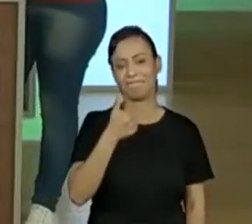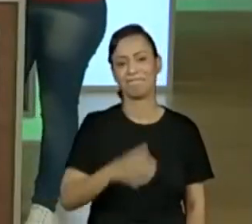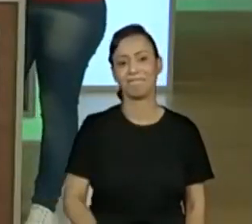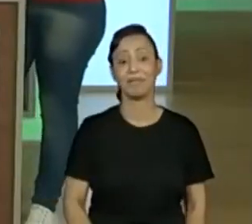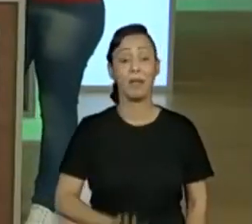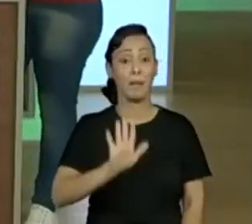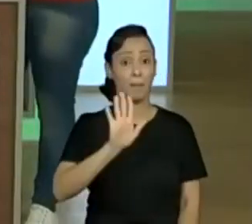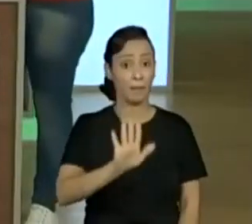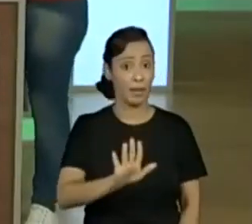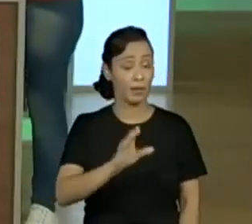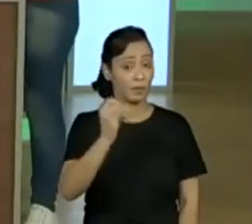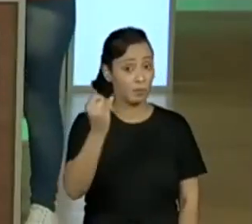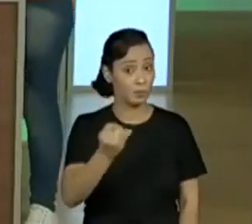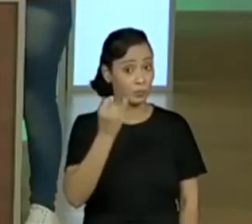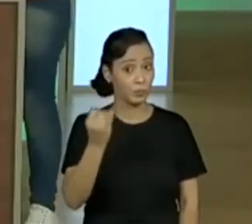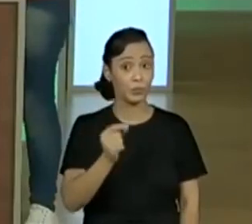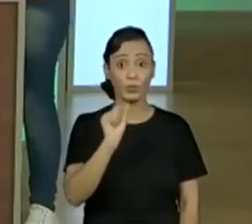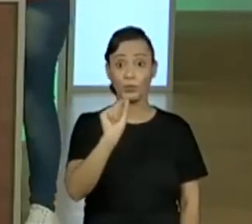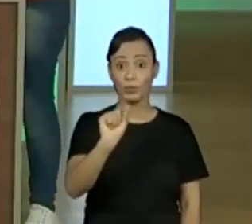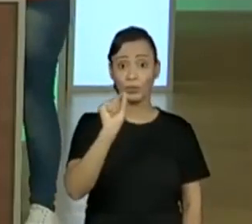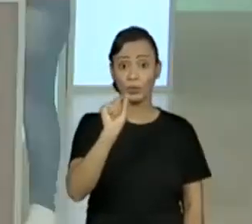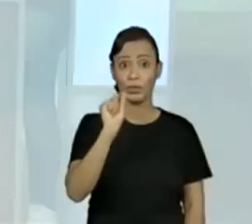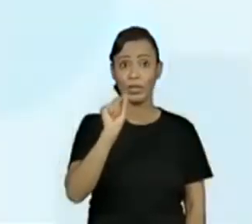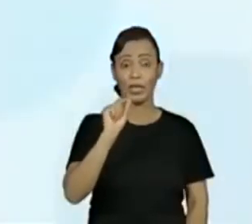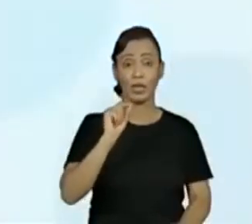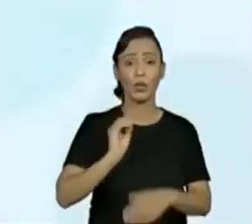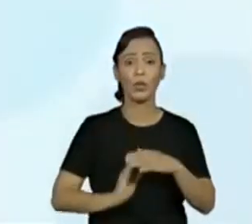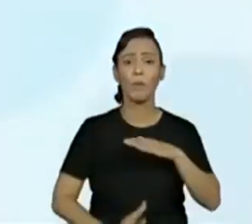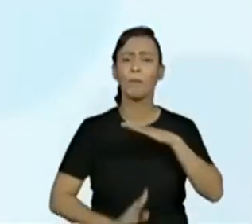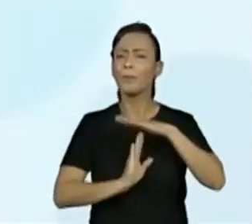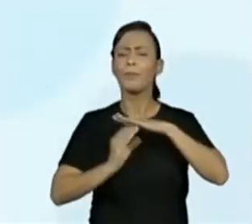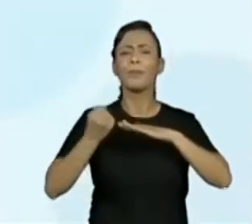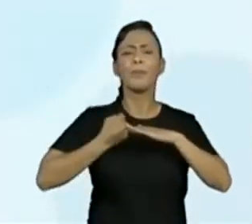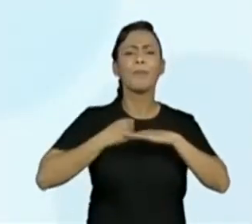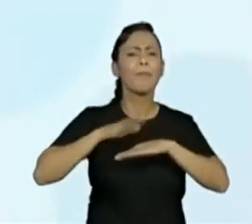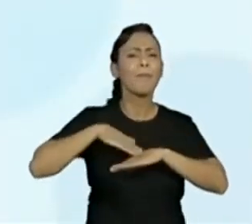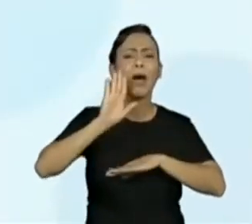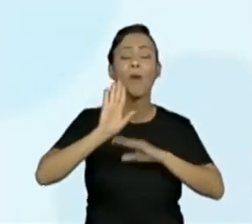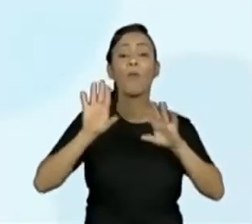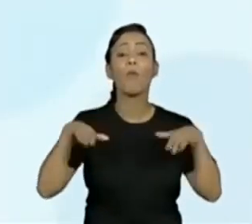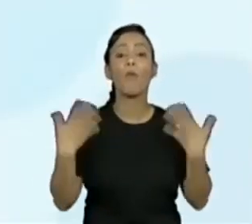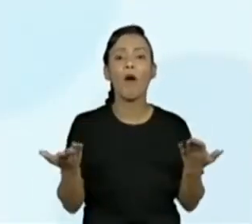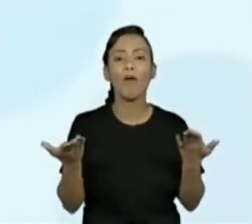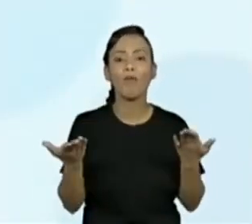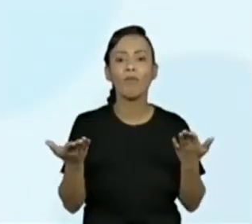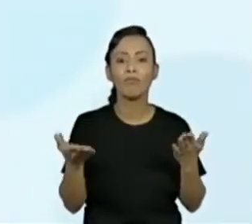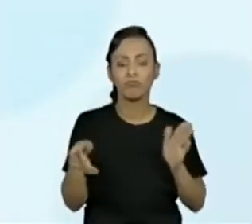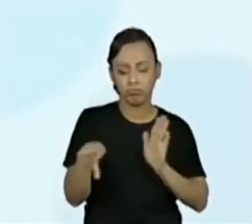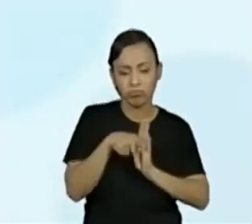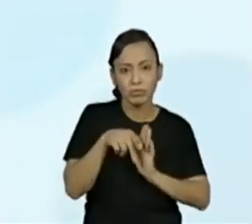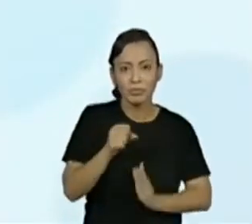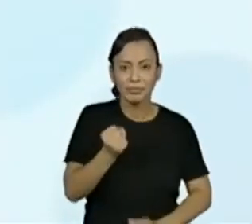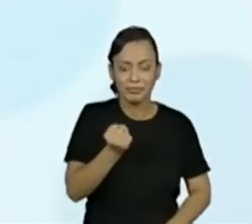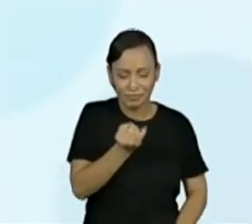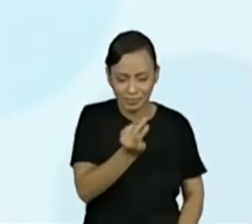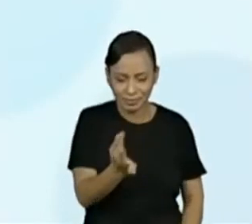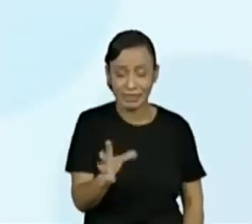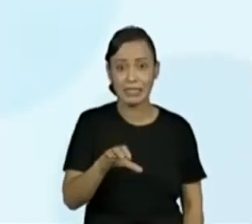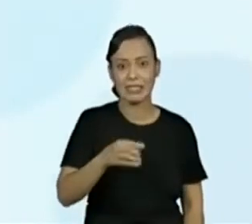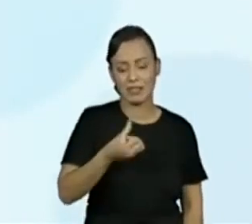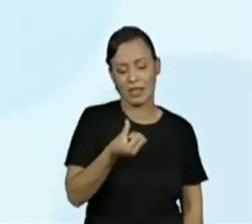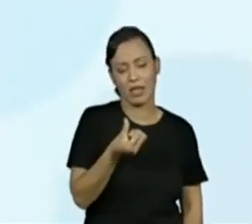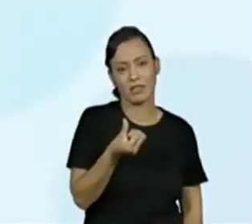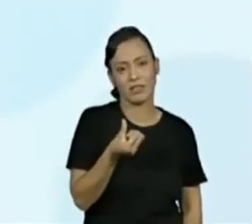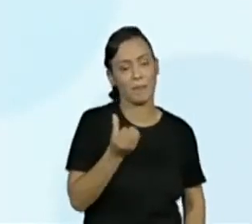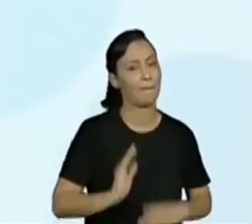maior número que pode sair em cada dado é o número seis. Por quê, professora? a gente mostrar isso, não é mesmo? Só para